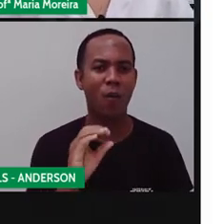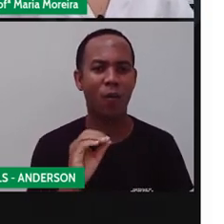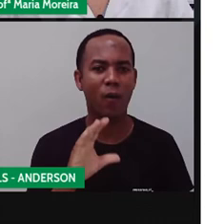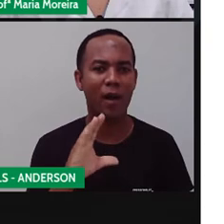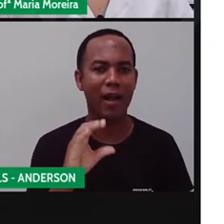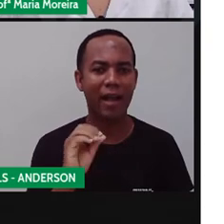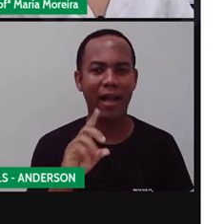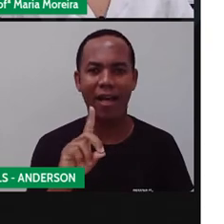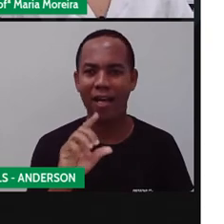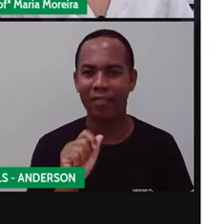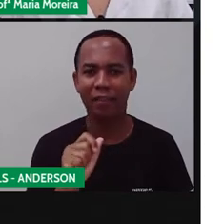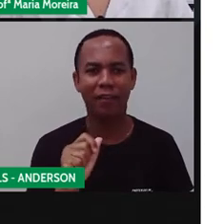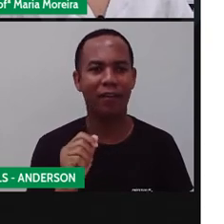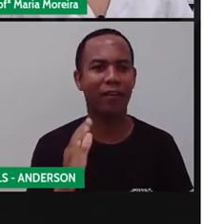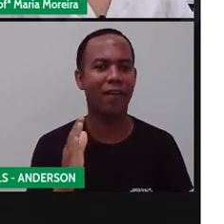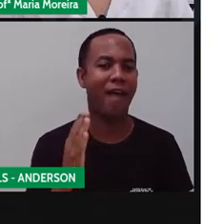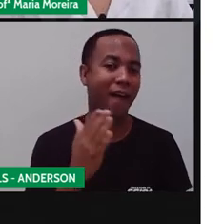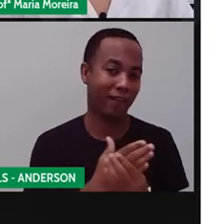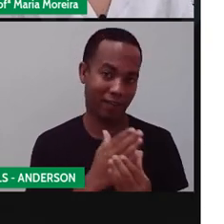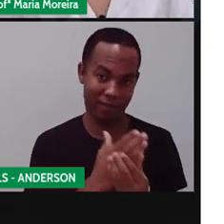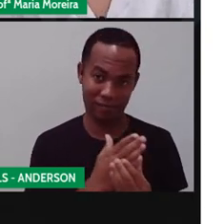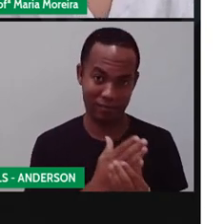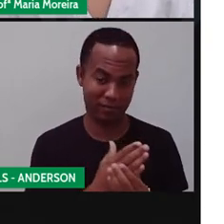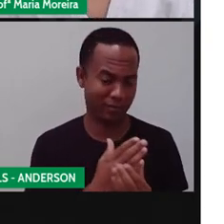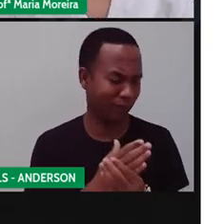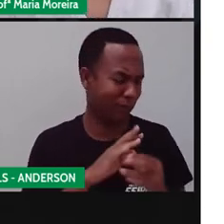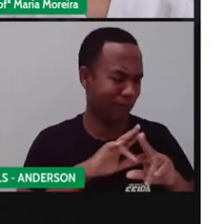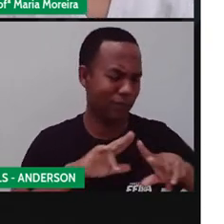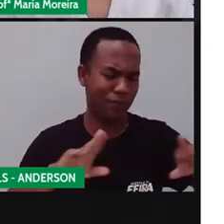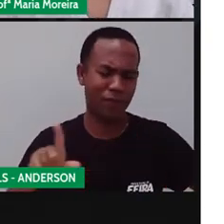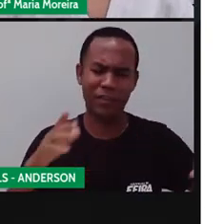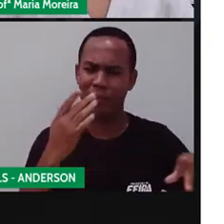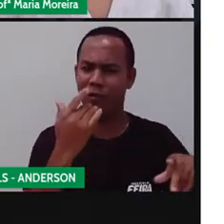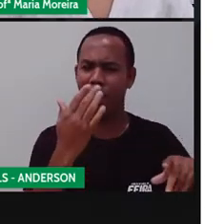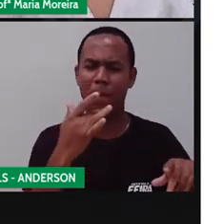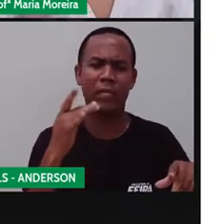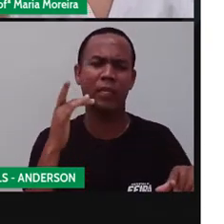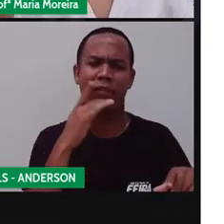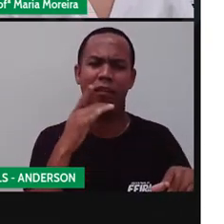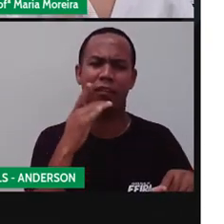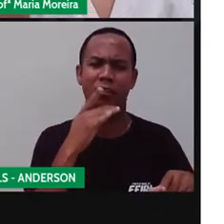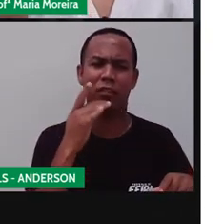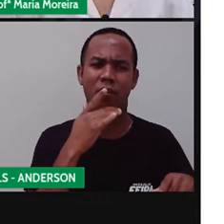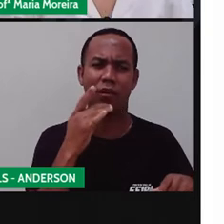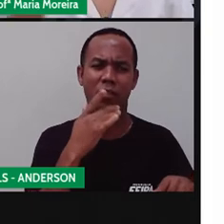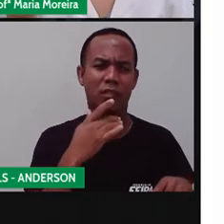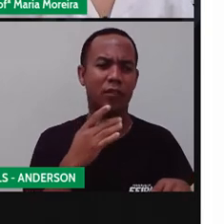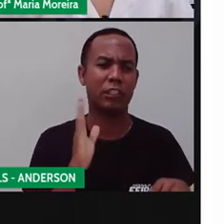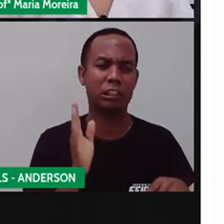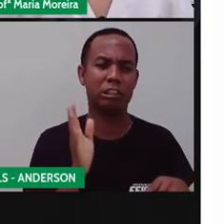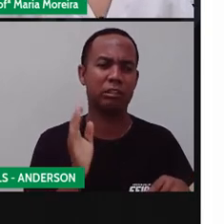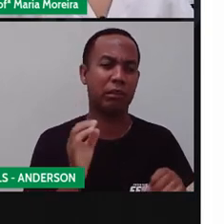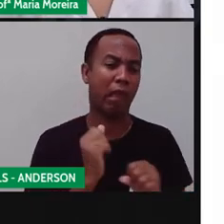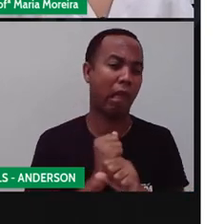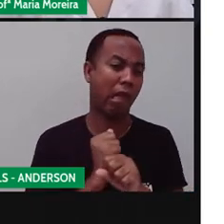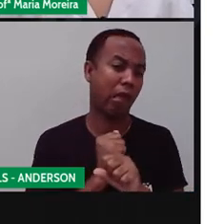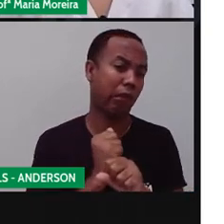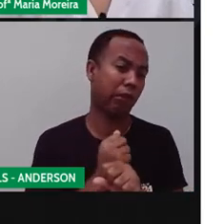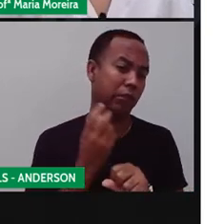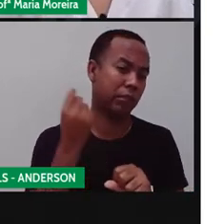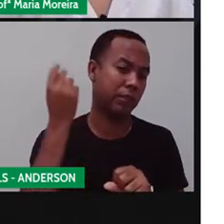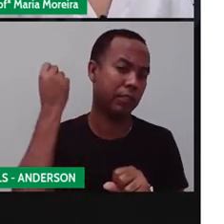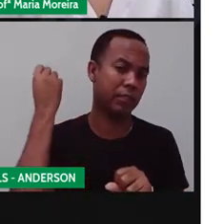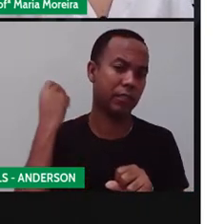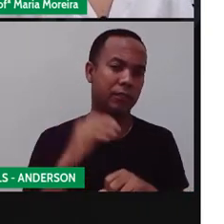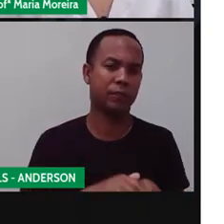Né? Essas comidas que têm influência africana e que estão no cardápio dos brasileiros. Ó, desde muito tempo, né?